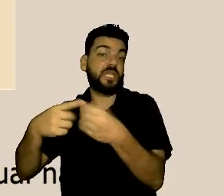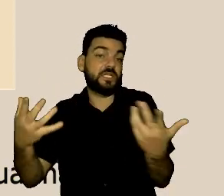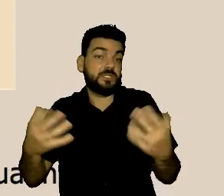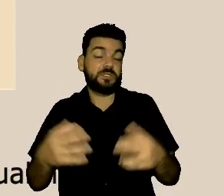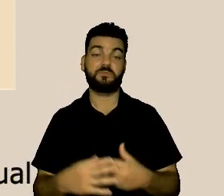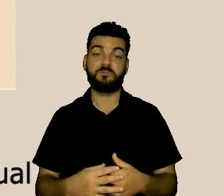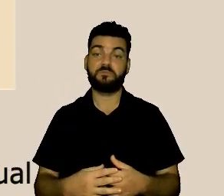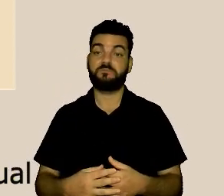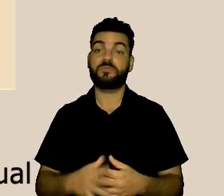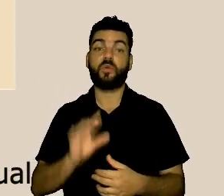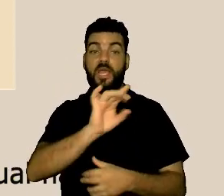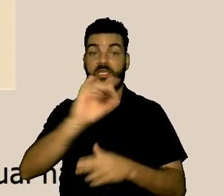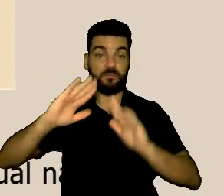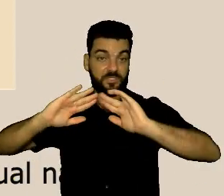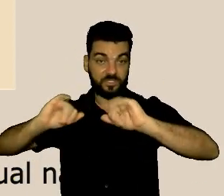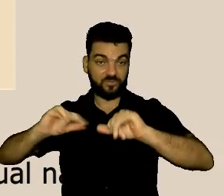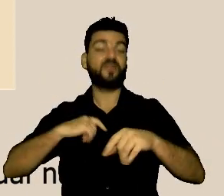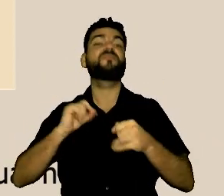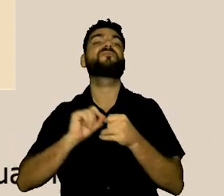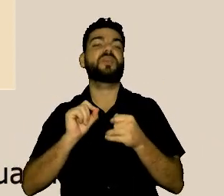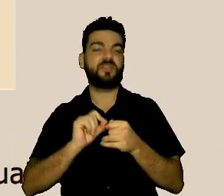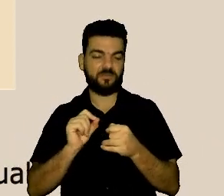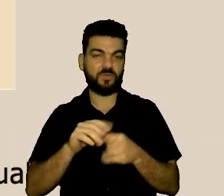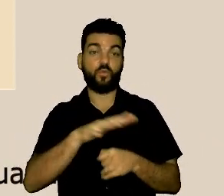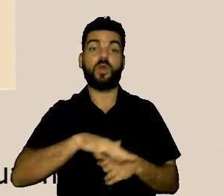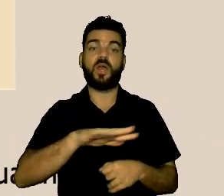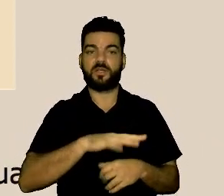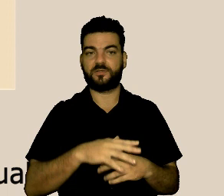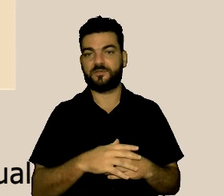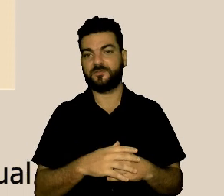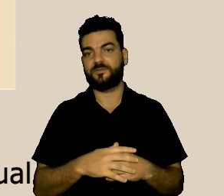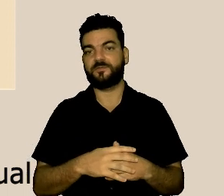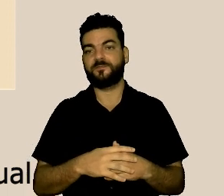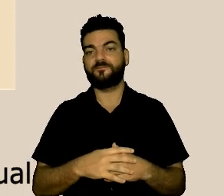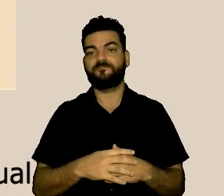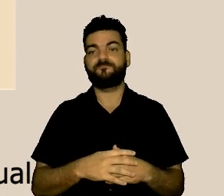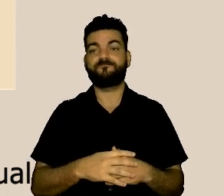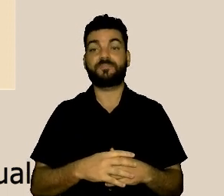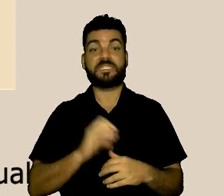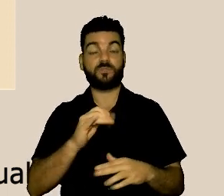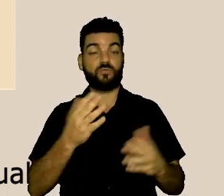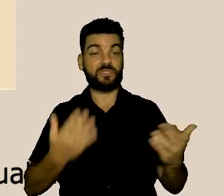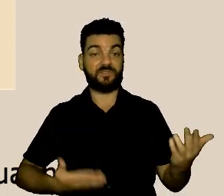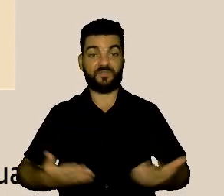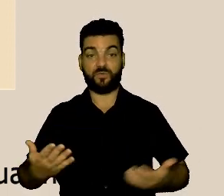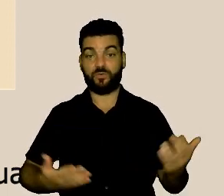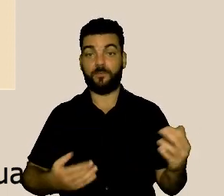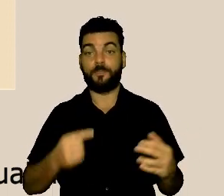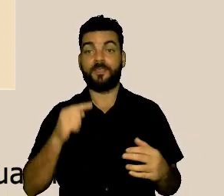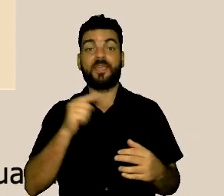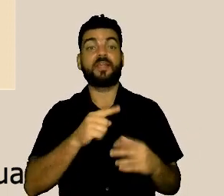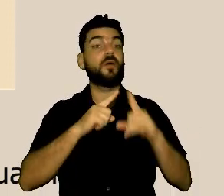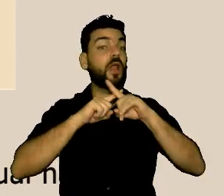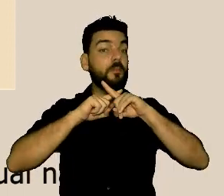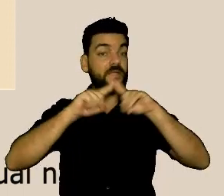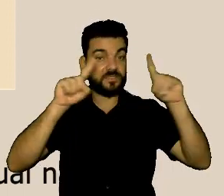pedidos, eles são processados em uma sessão. Quando o servidor tem uma queixa